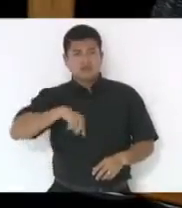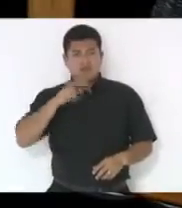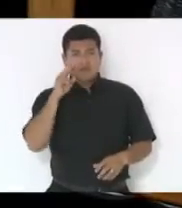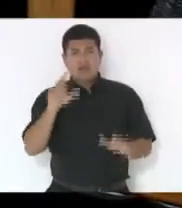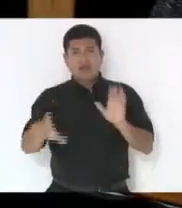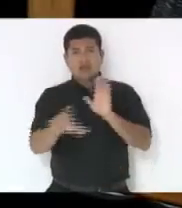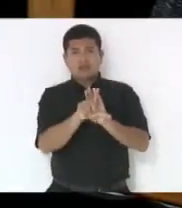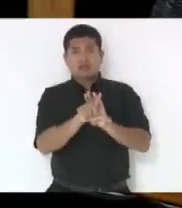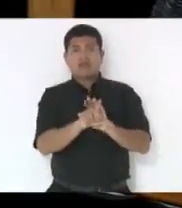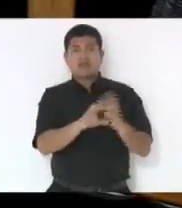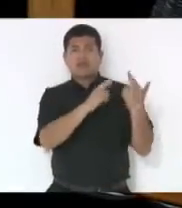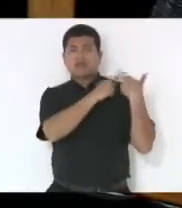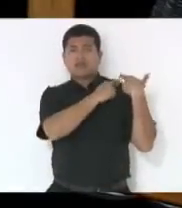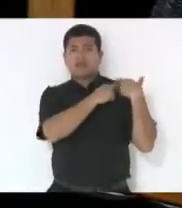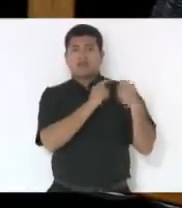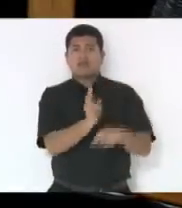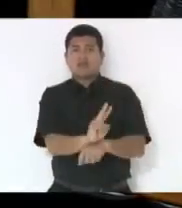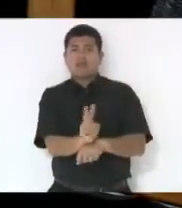responsabilidade fiscal,